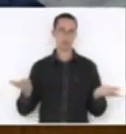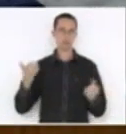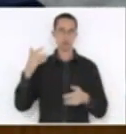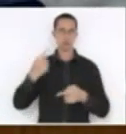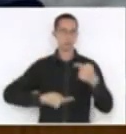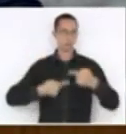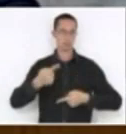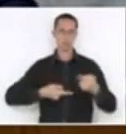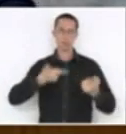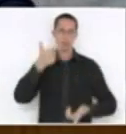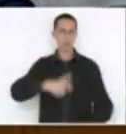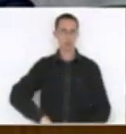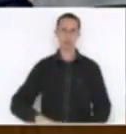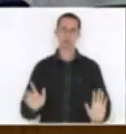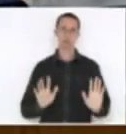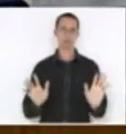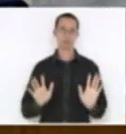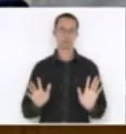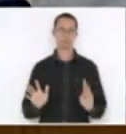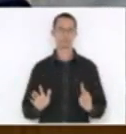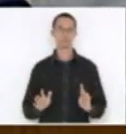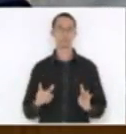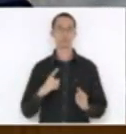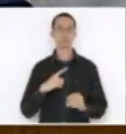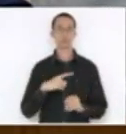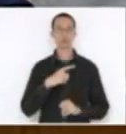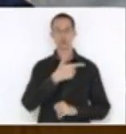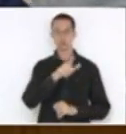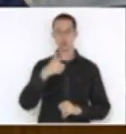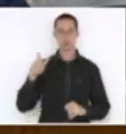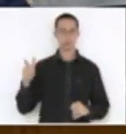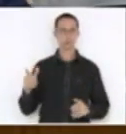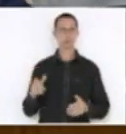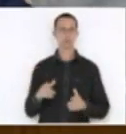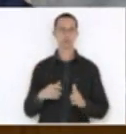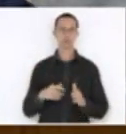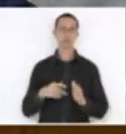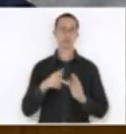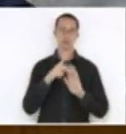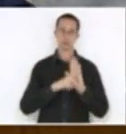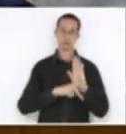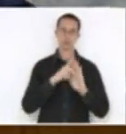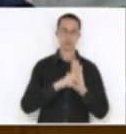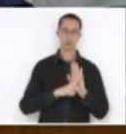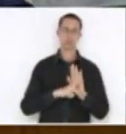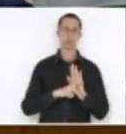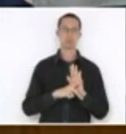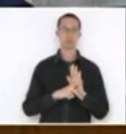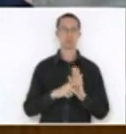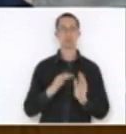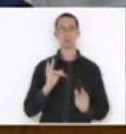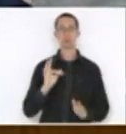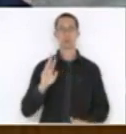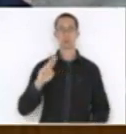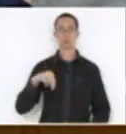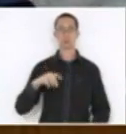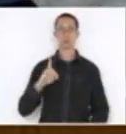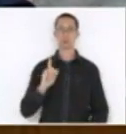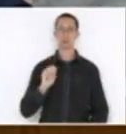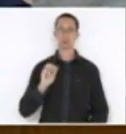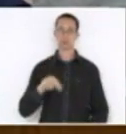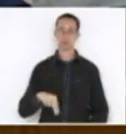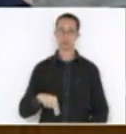porque nós vamos deliberar matérias como o FUNDAM, que é a autorização para o